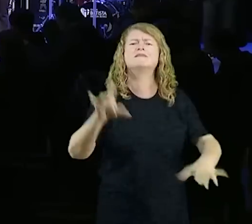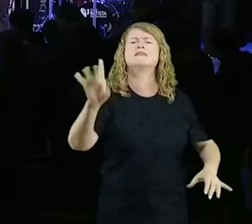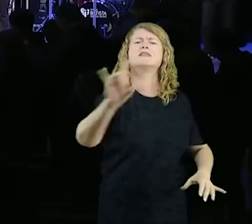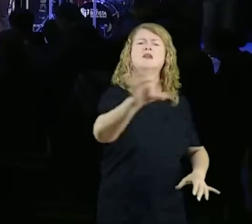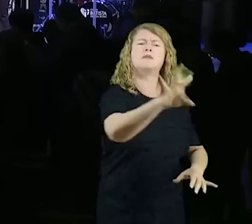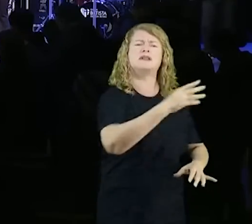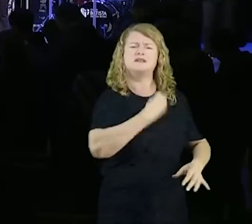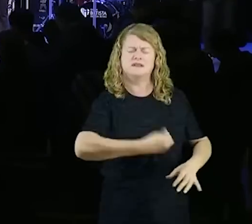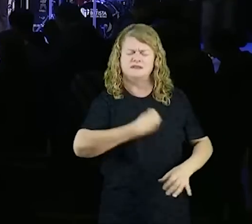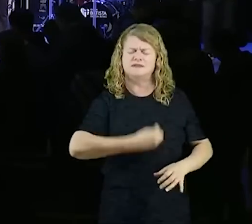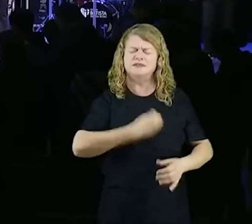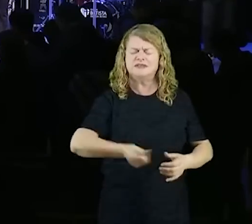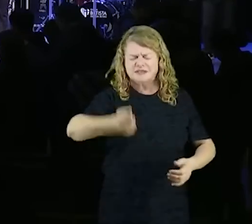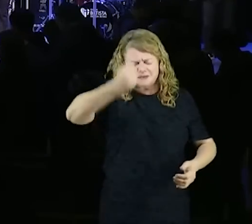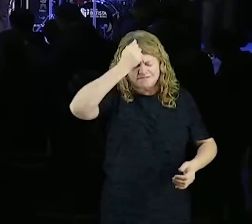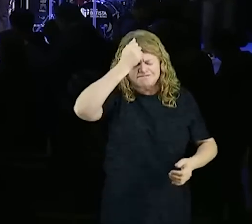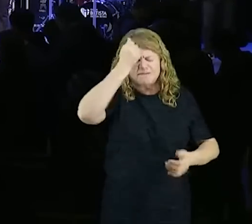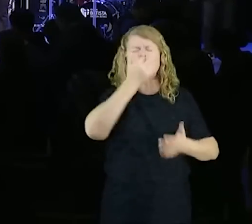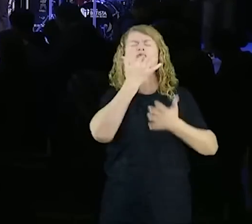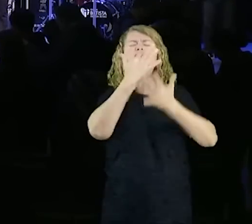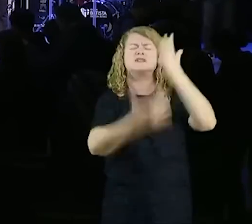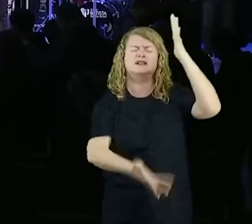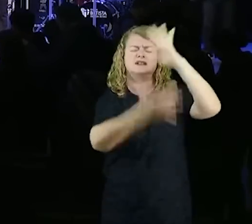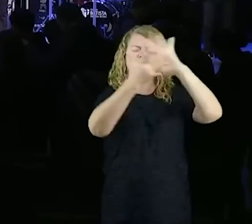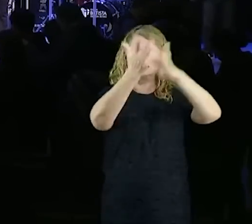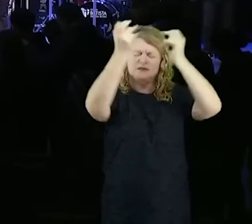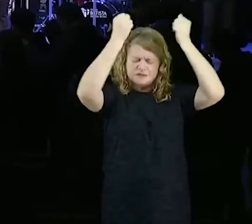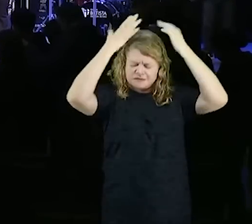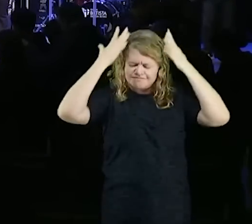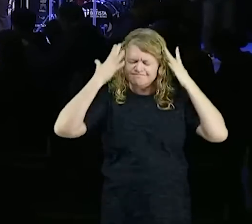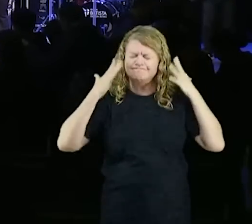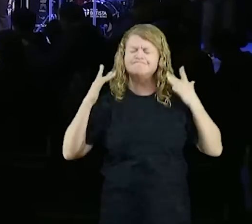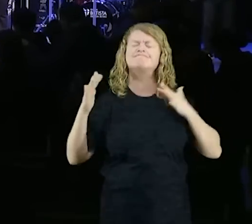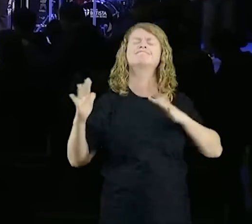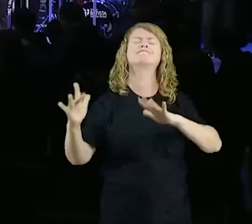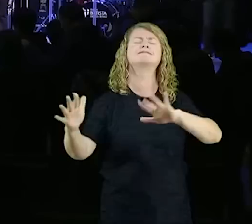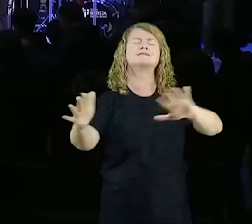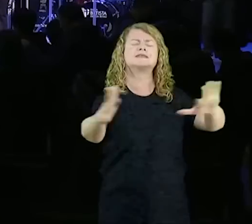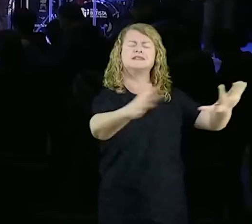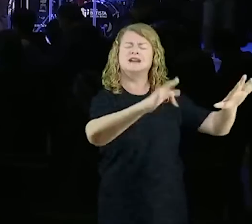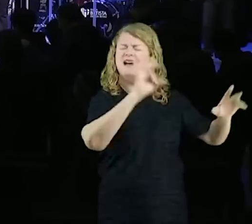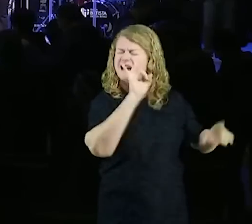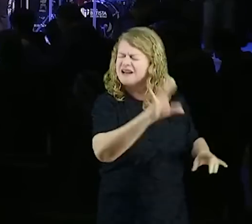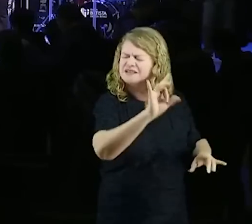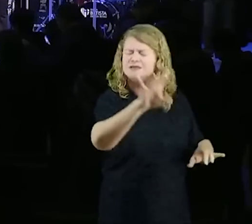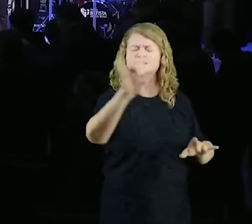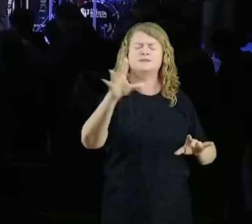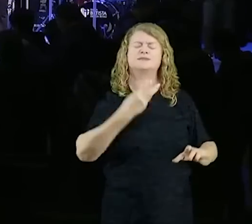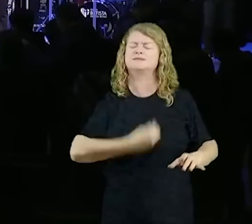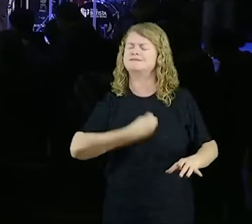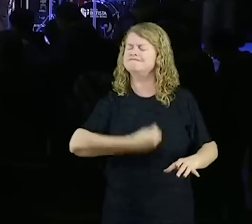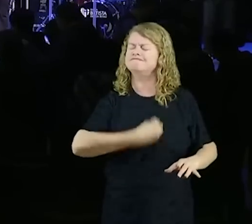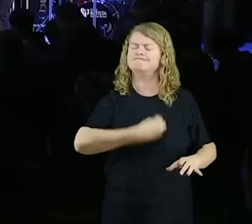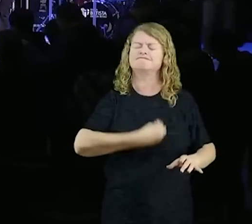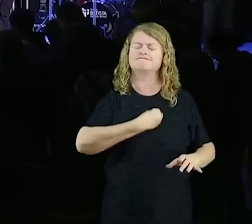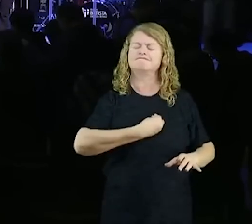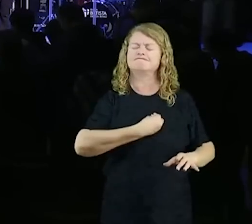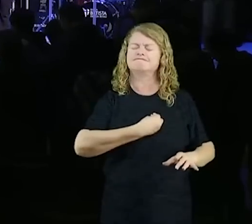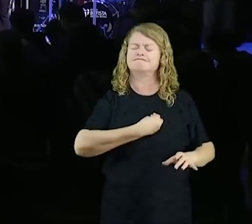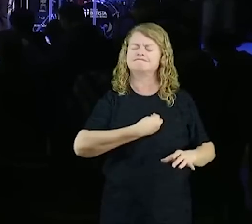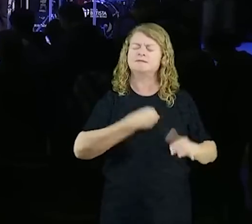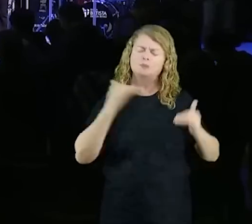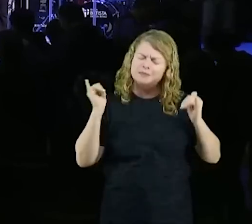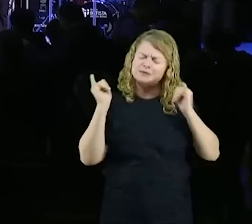arrependidas, com o sangue da cruz, nós cumprimos cada uma dessas vidas, Senhor Deus, com o